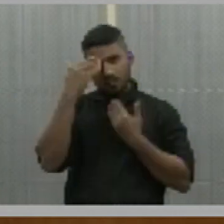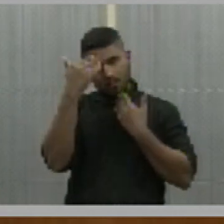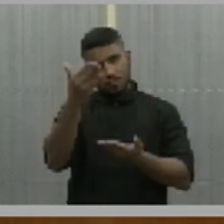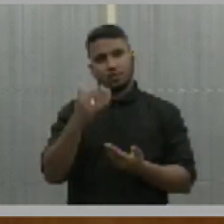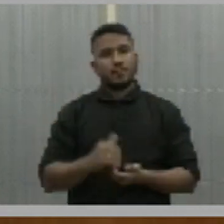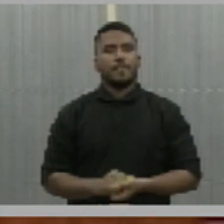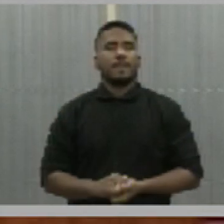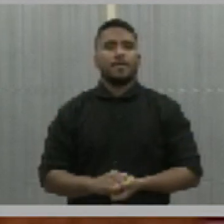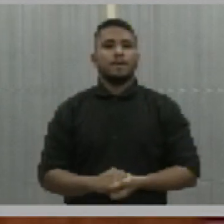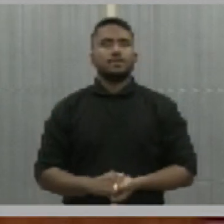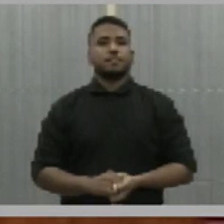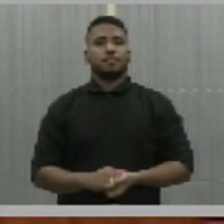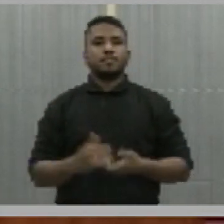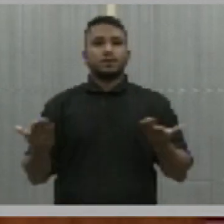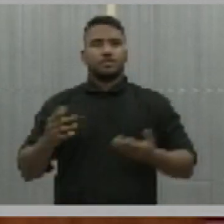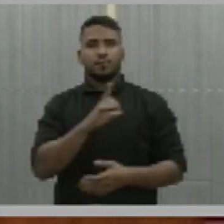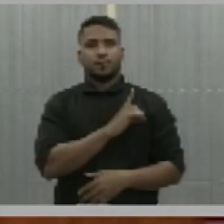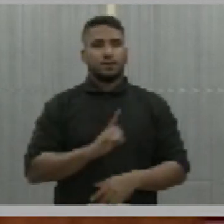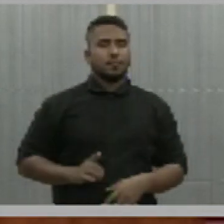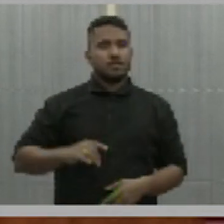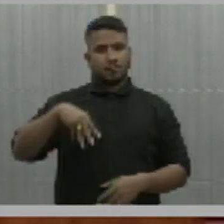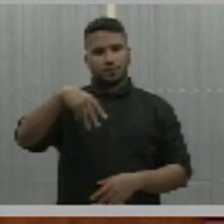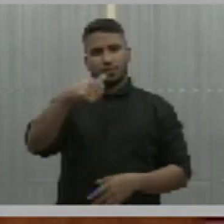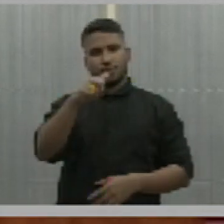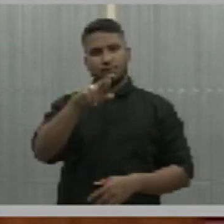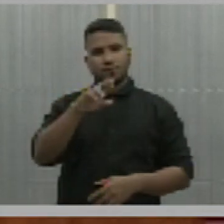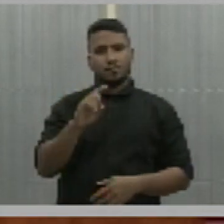A palavra do deputado Márcia Mendes.